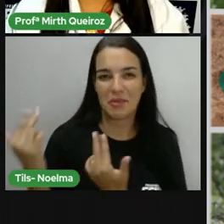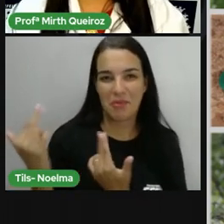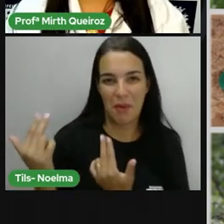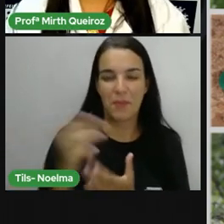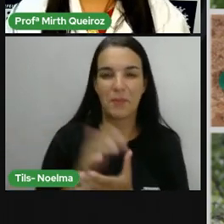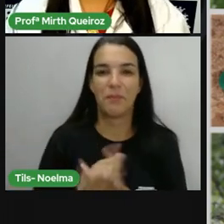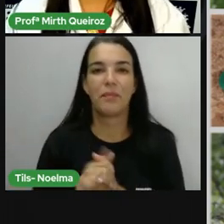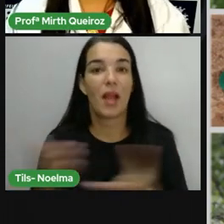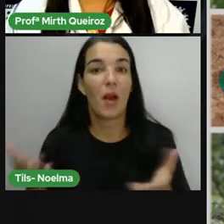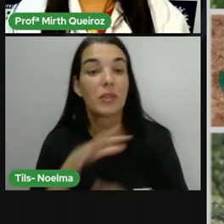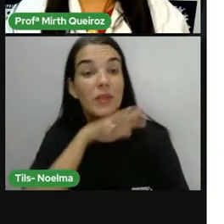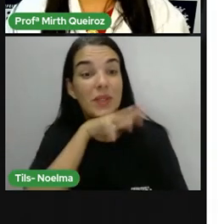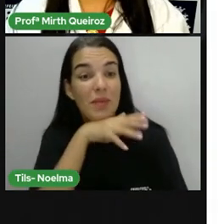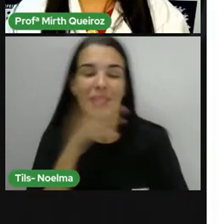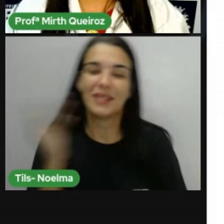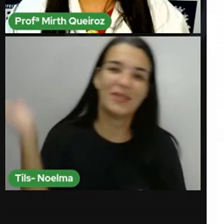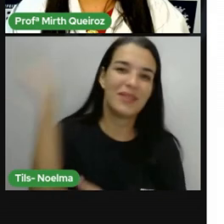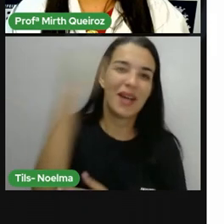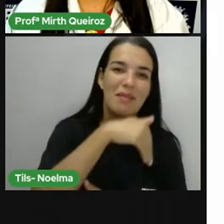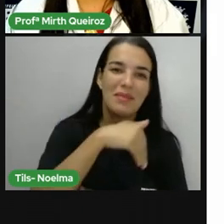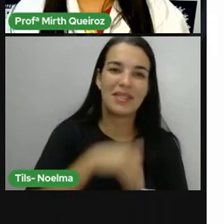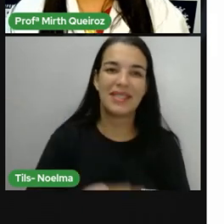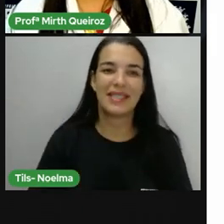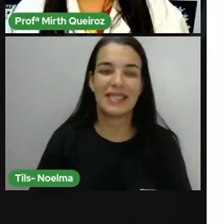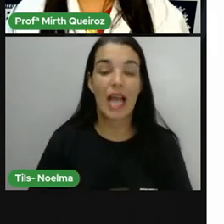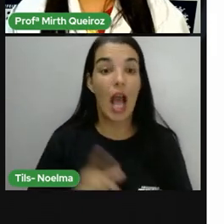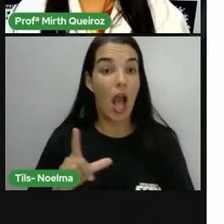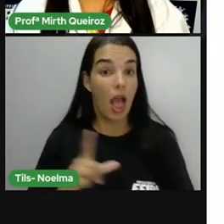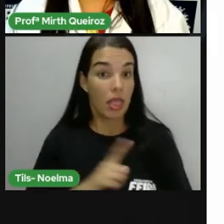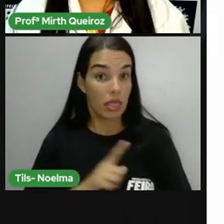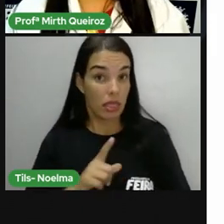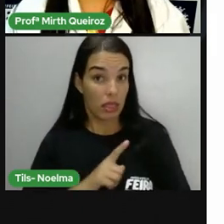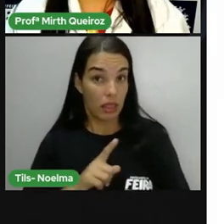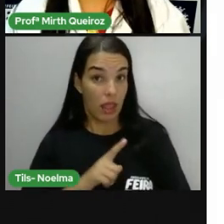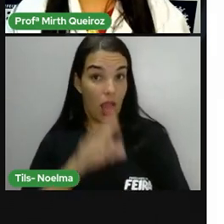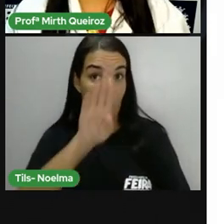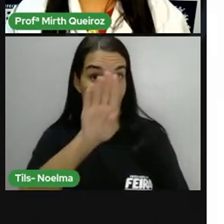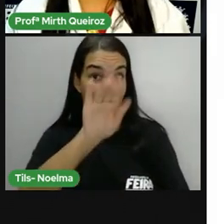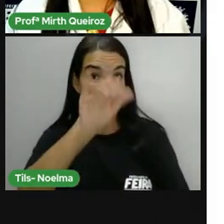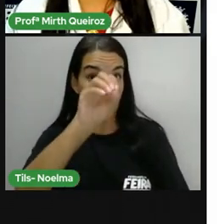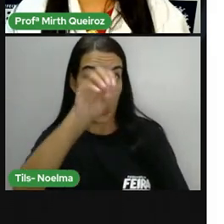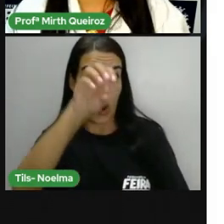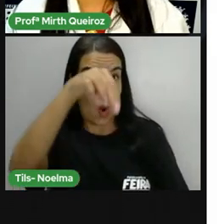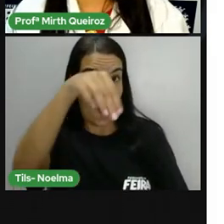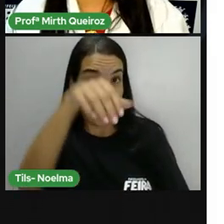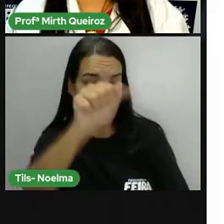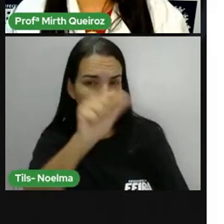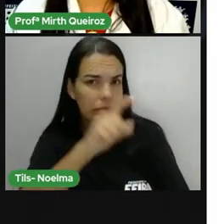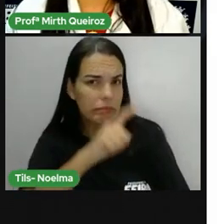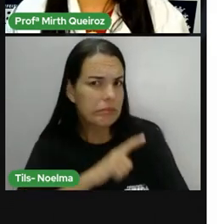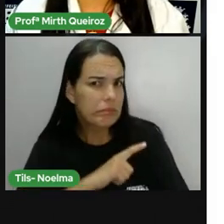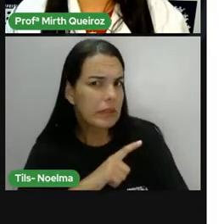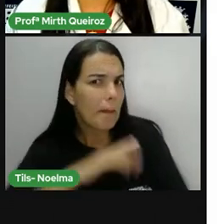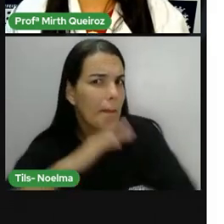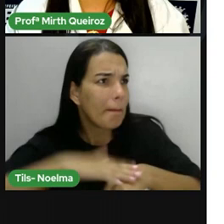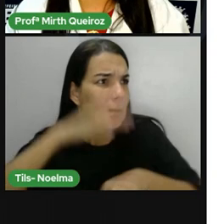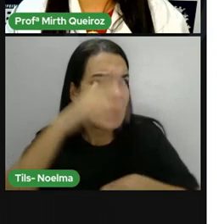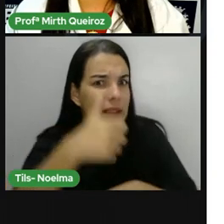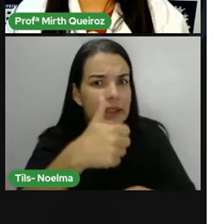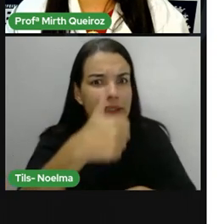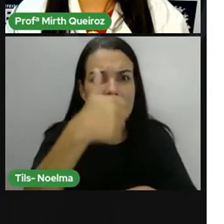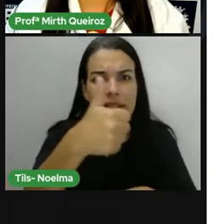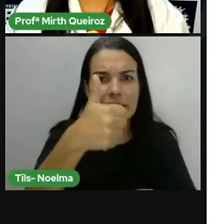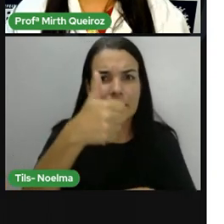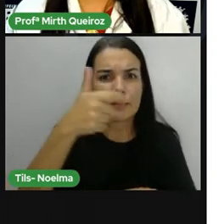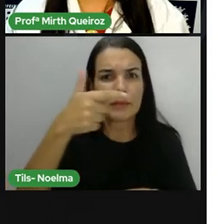caatinga. Vamos lá? Esse bioma, né? Existem mais de 1.200 espécies de animais da